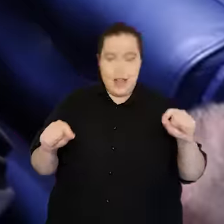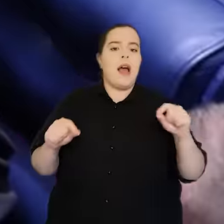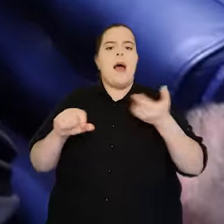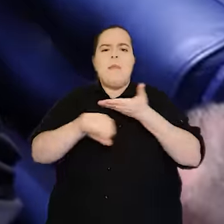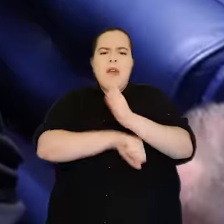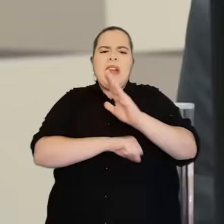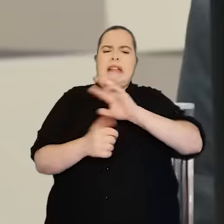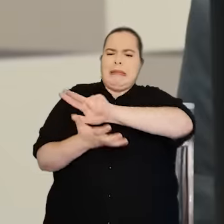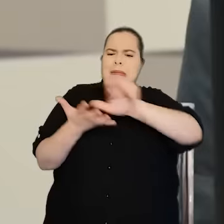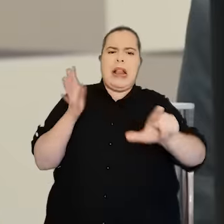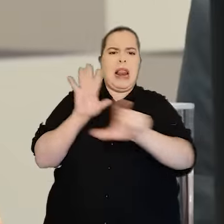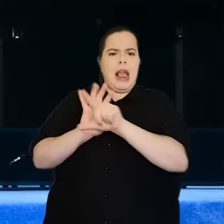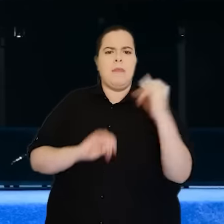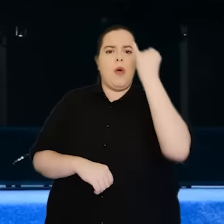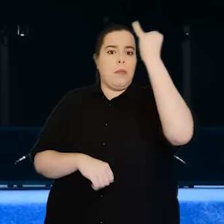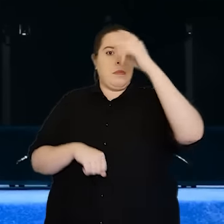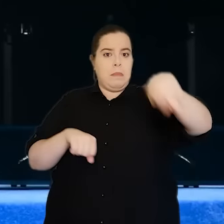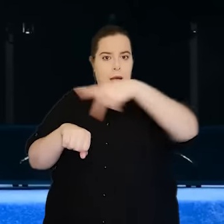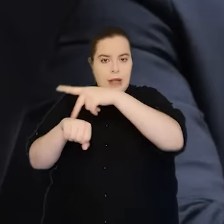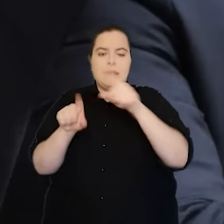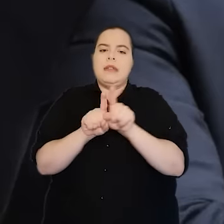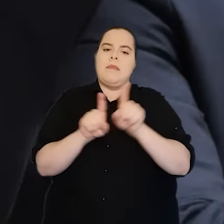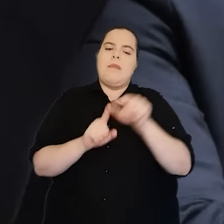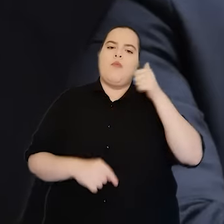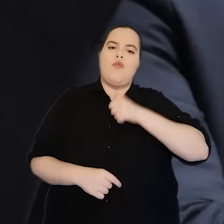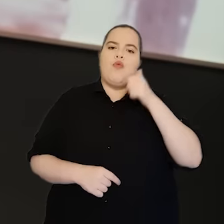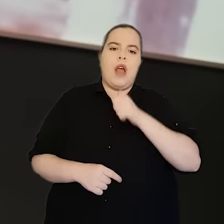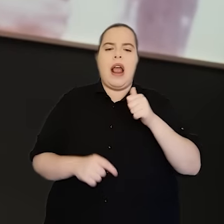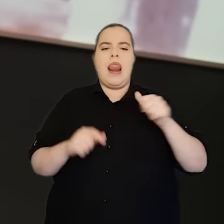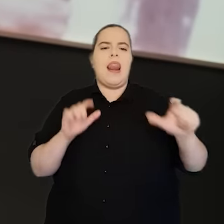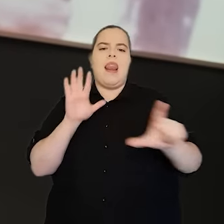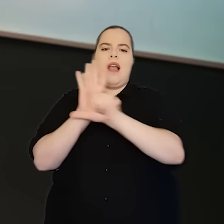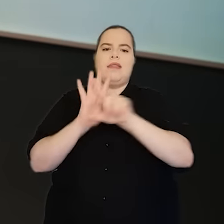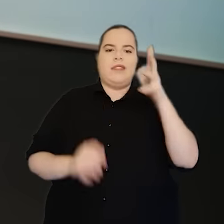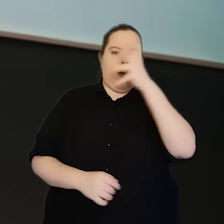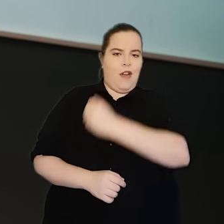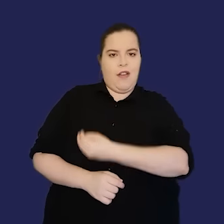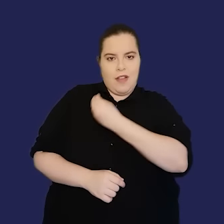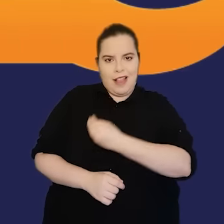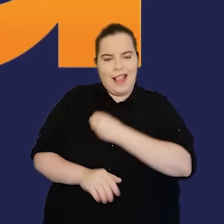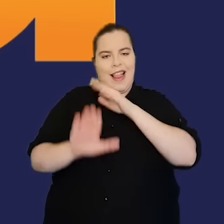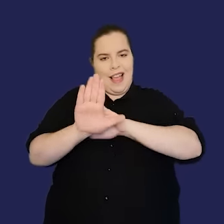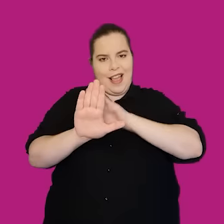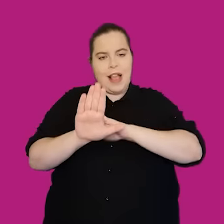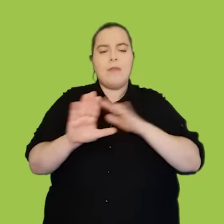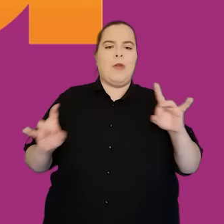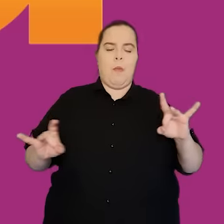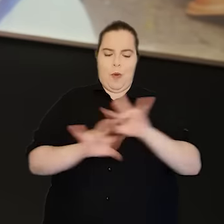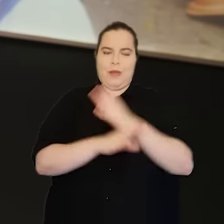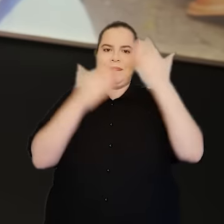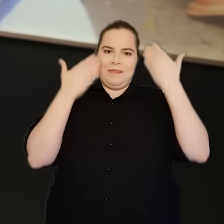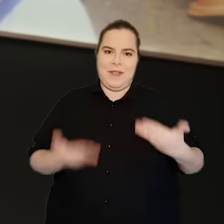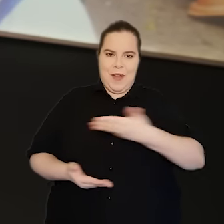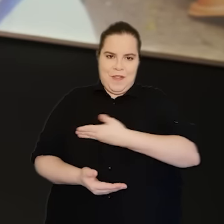brasilienses. Aprovei várias leis importantes, pelo país e pelas mulheres. Leis que salvaram vidas. Leila